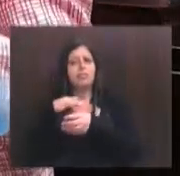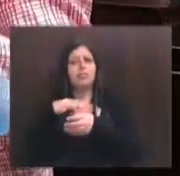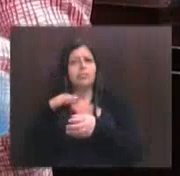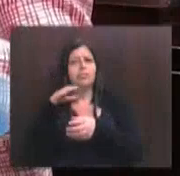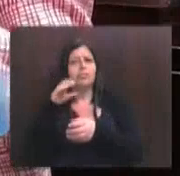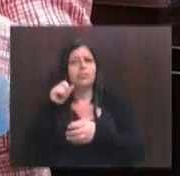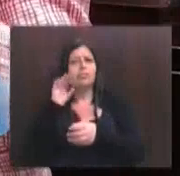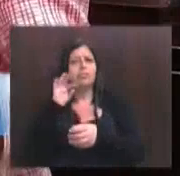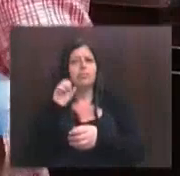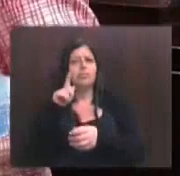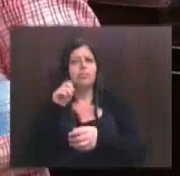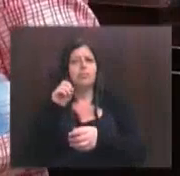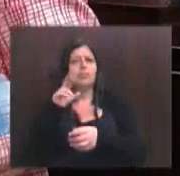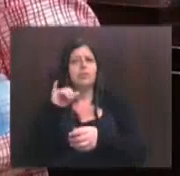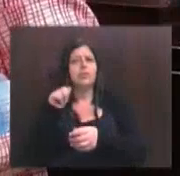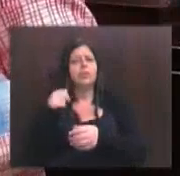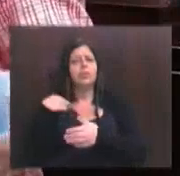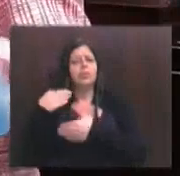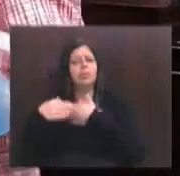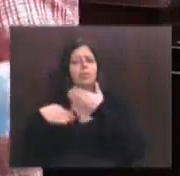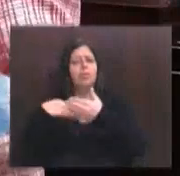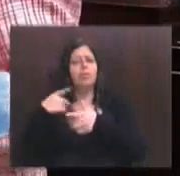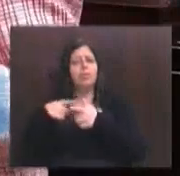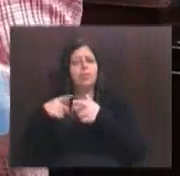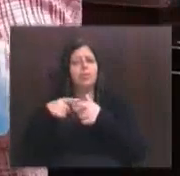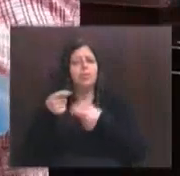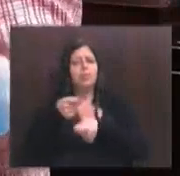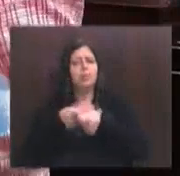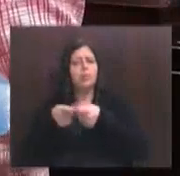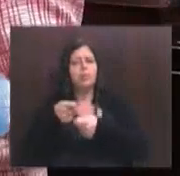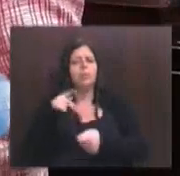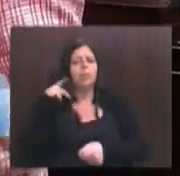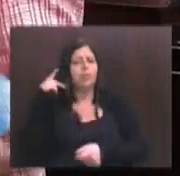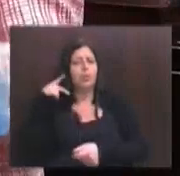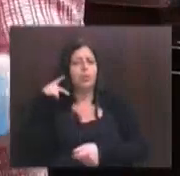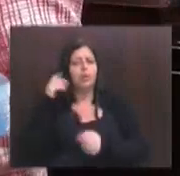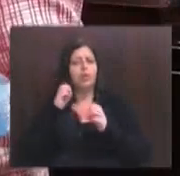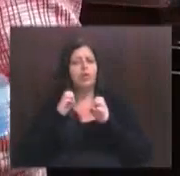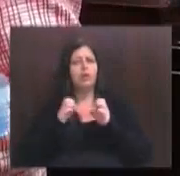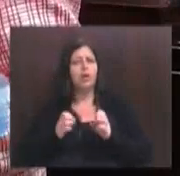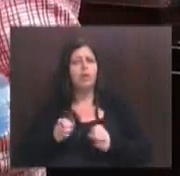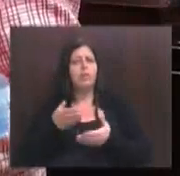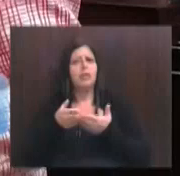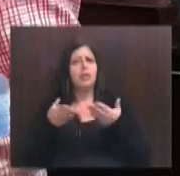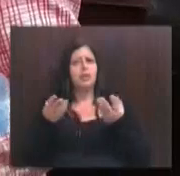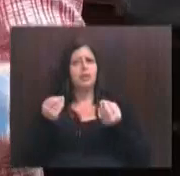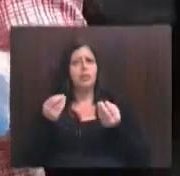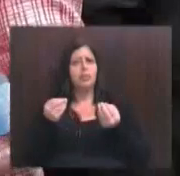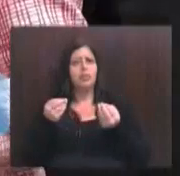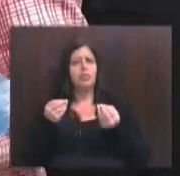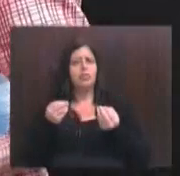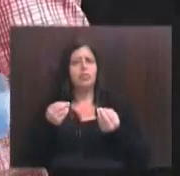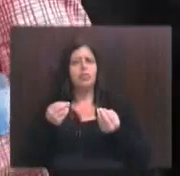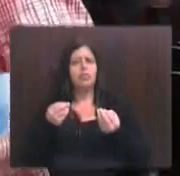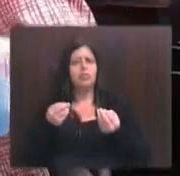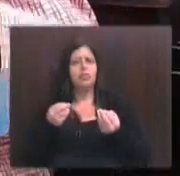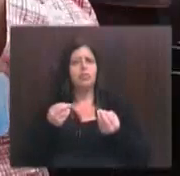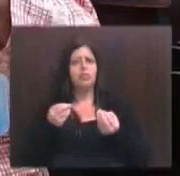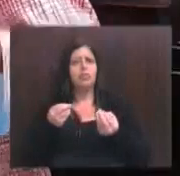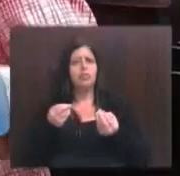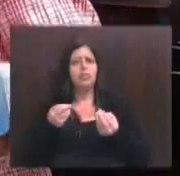decorrer das nossas crises econômicas, políticas, éticas, perde muito. Perde